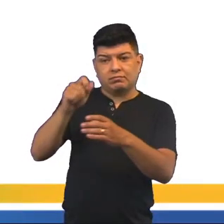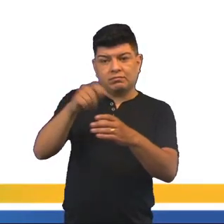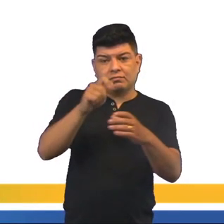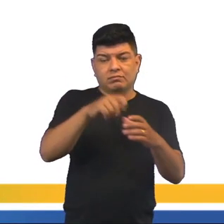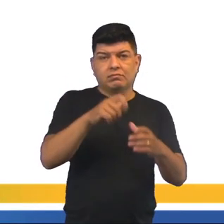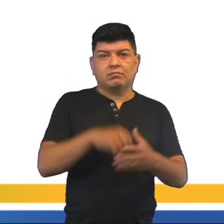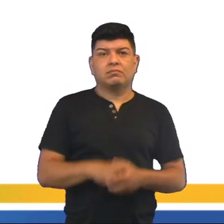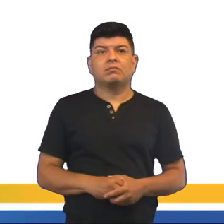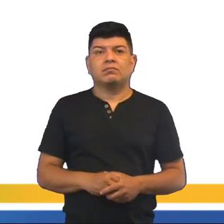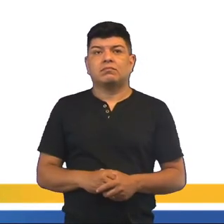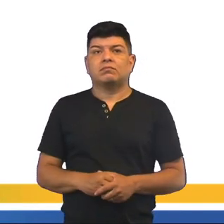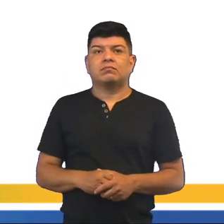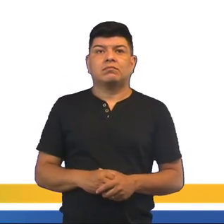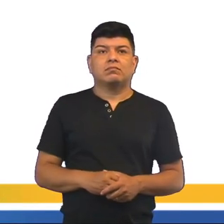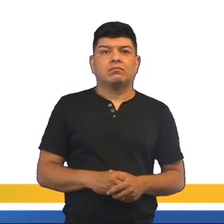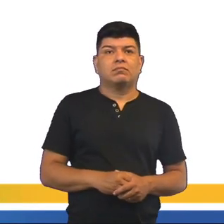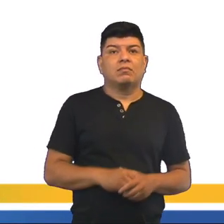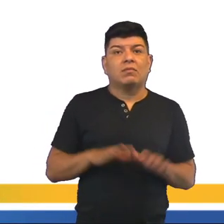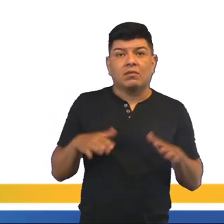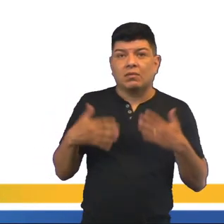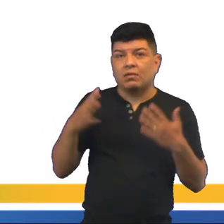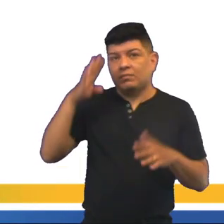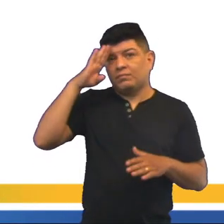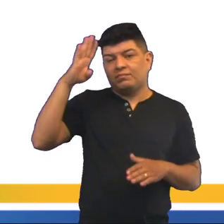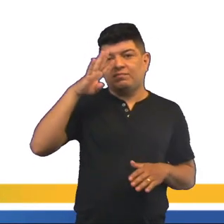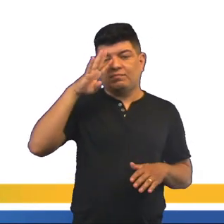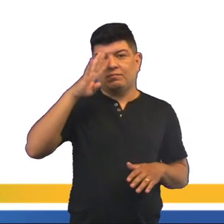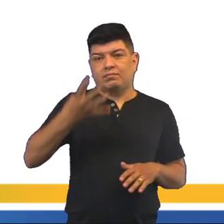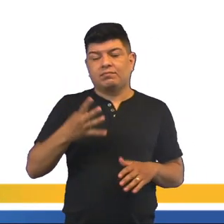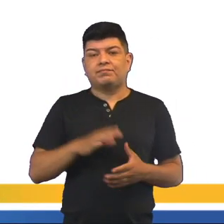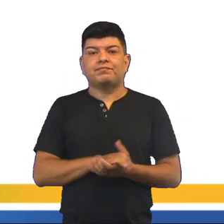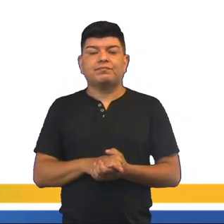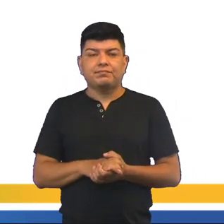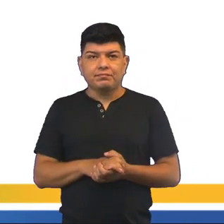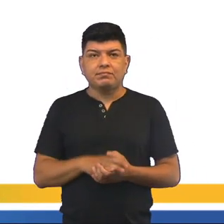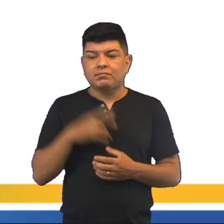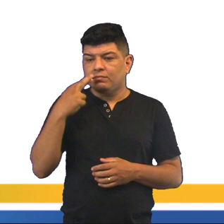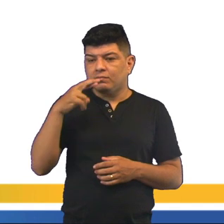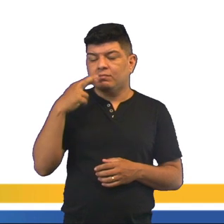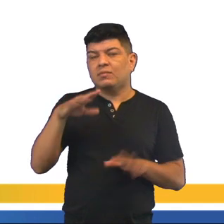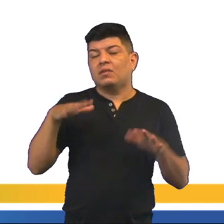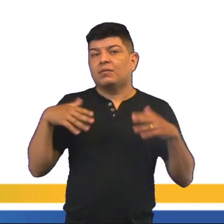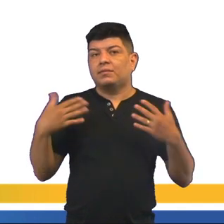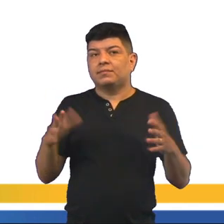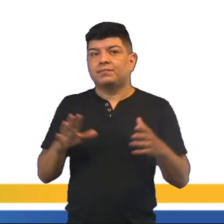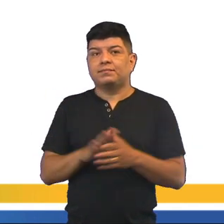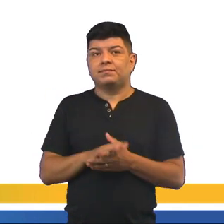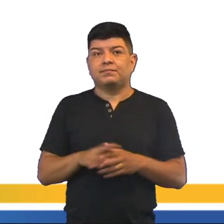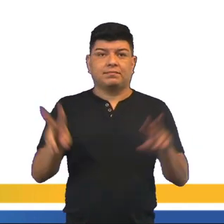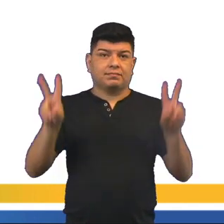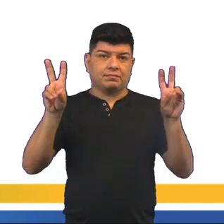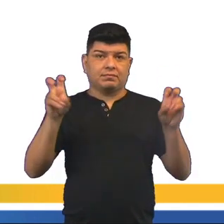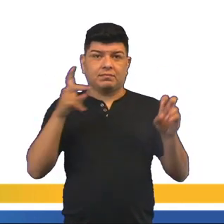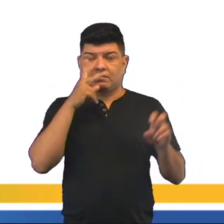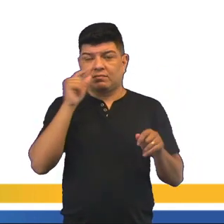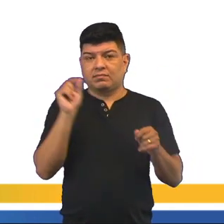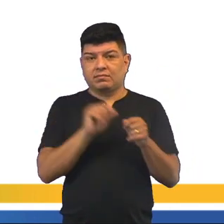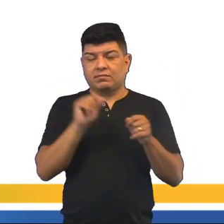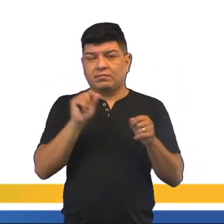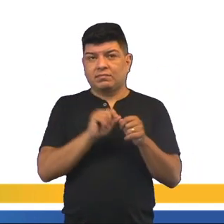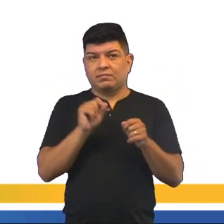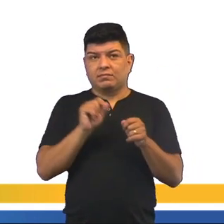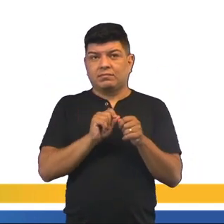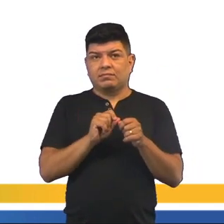agricultura. Aí, quais seriam as principais críticas a essa teoria? Na época em que ele elaborou,